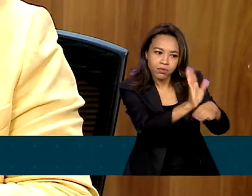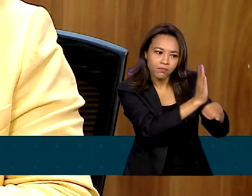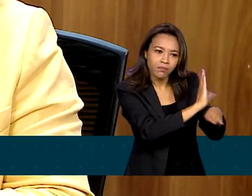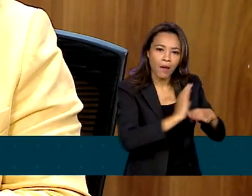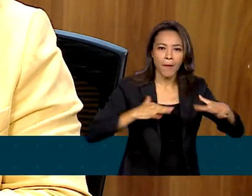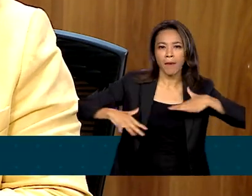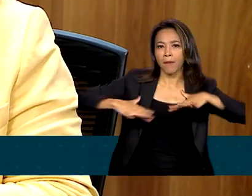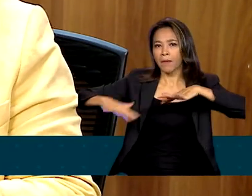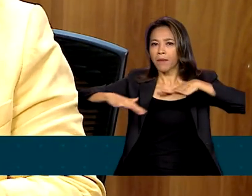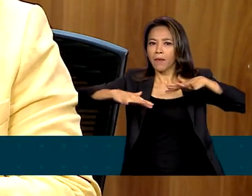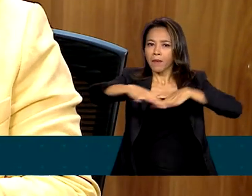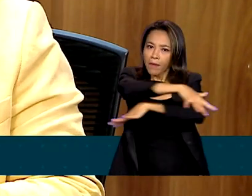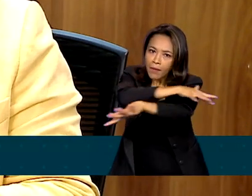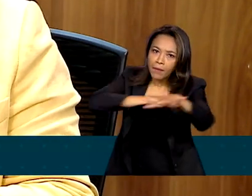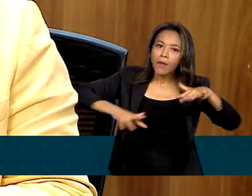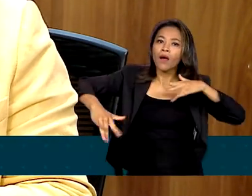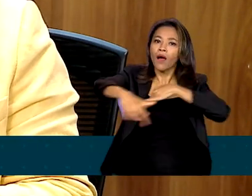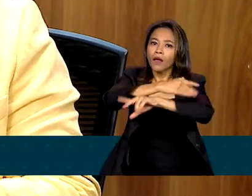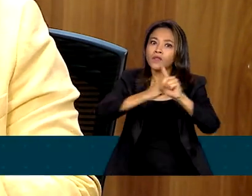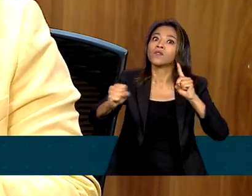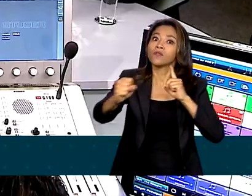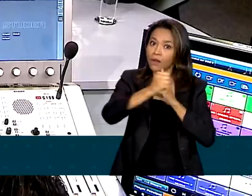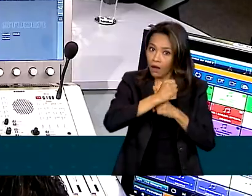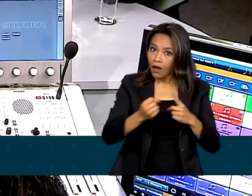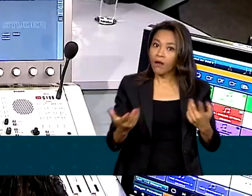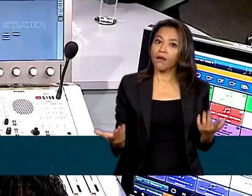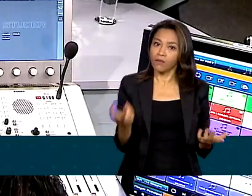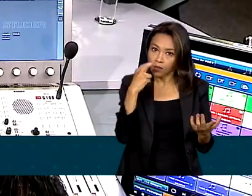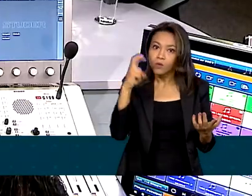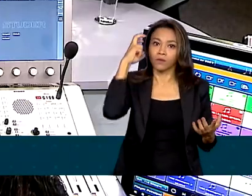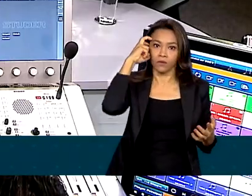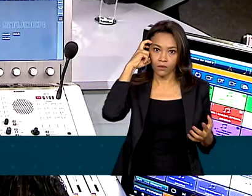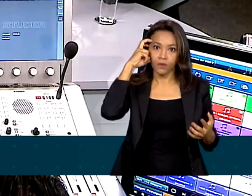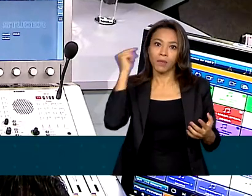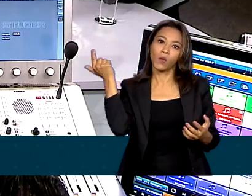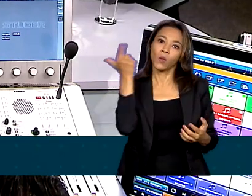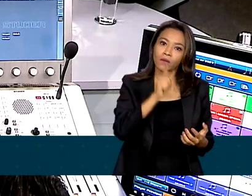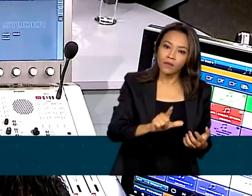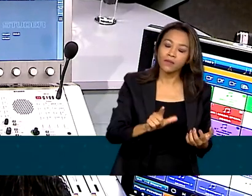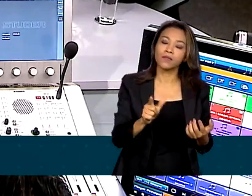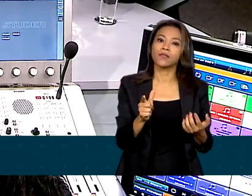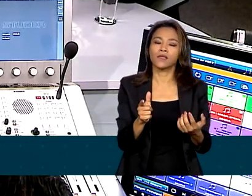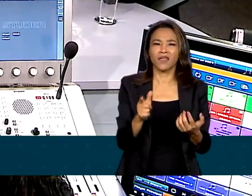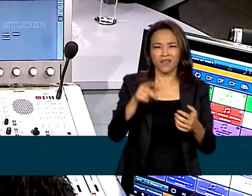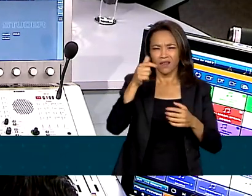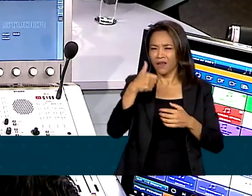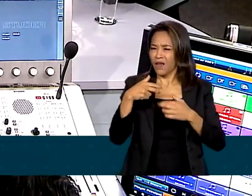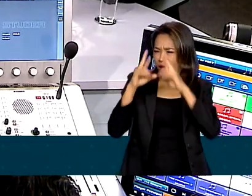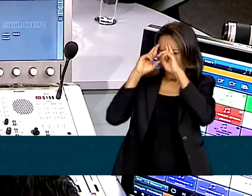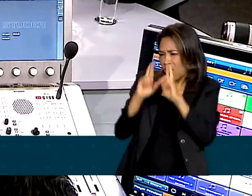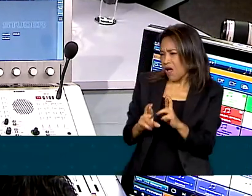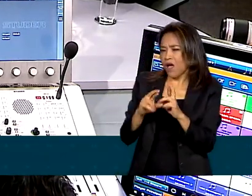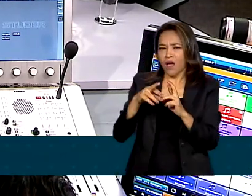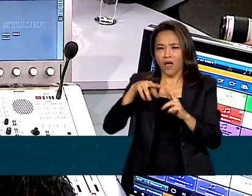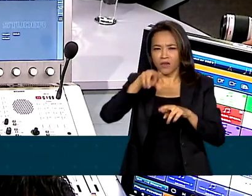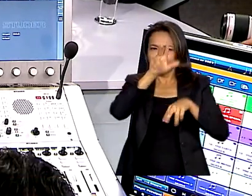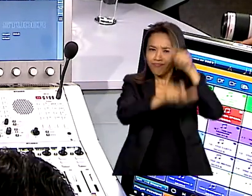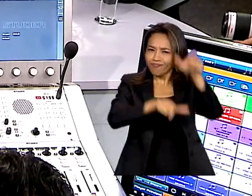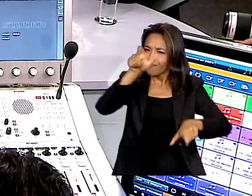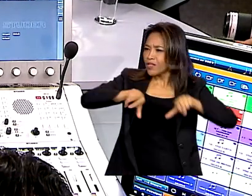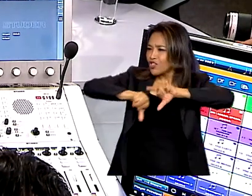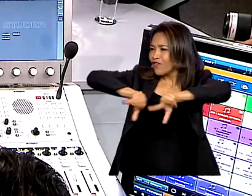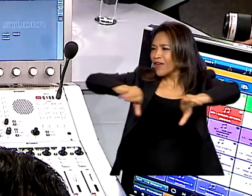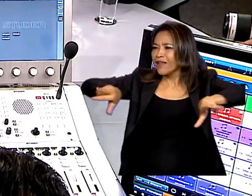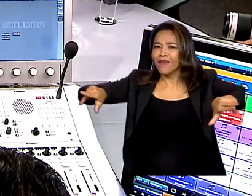dinâmica social, para você atender a todas as nossas diferenças, no caso das